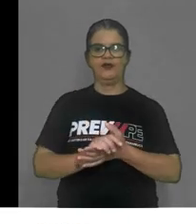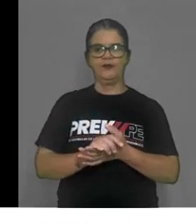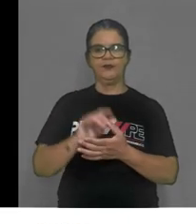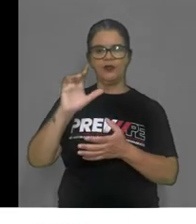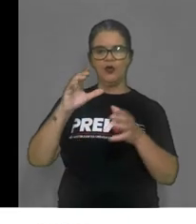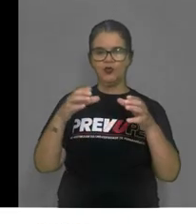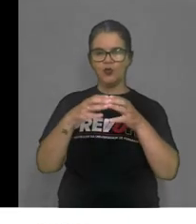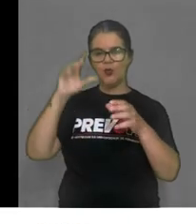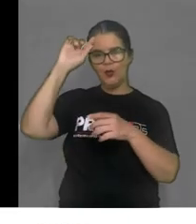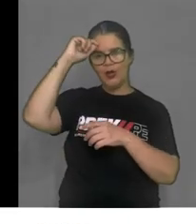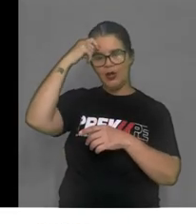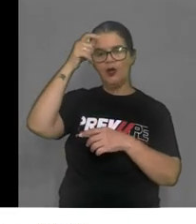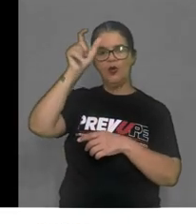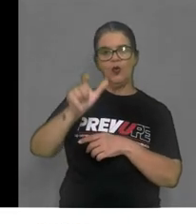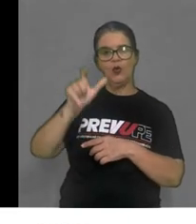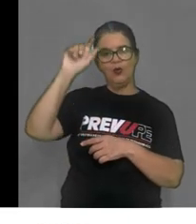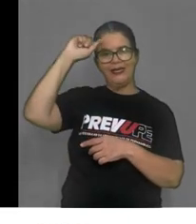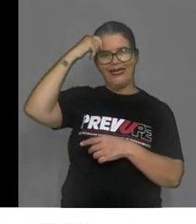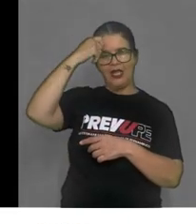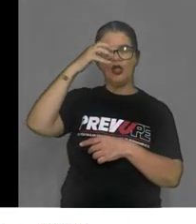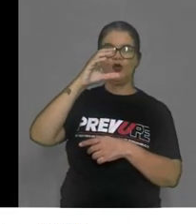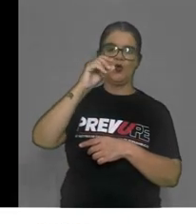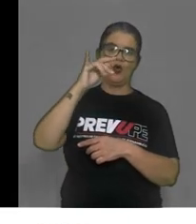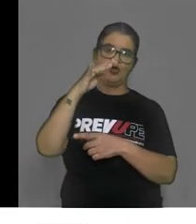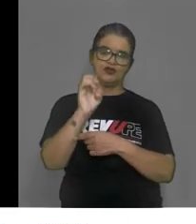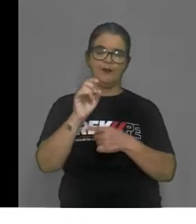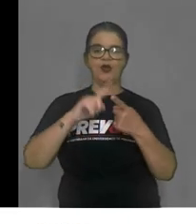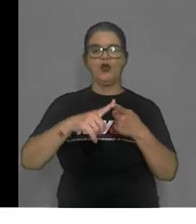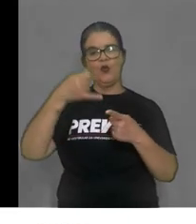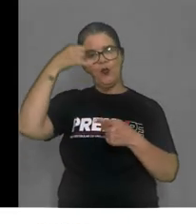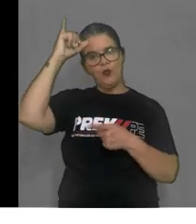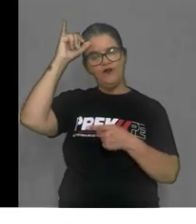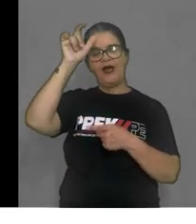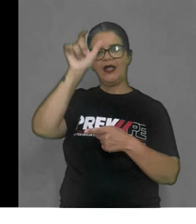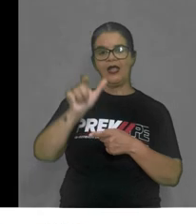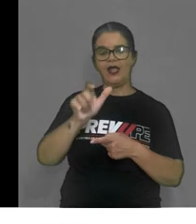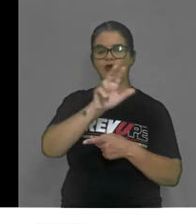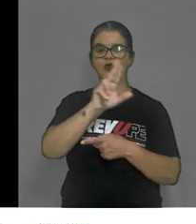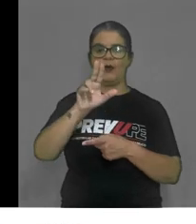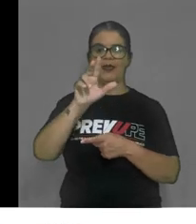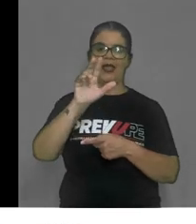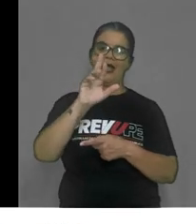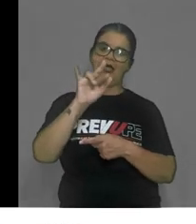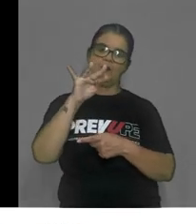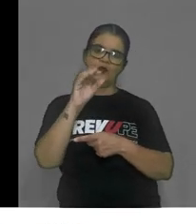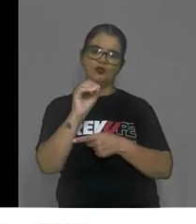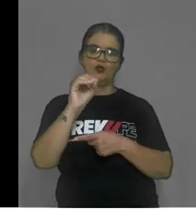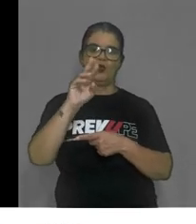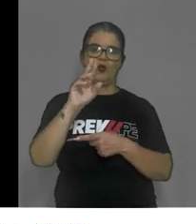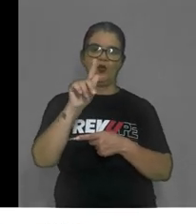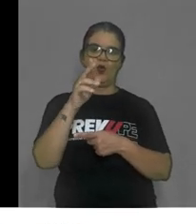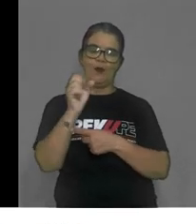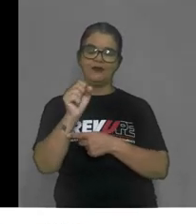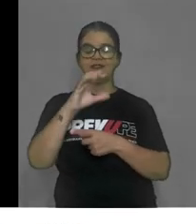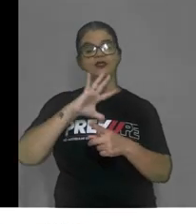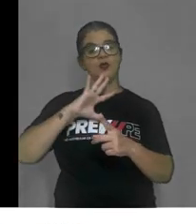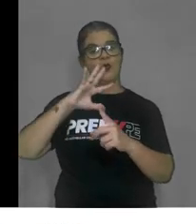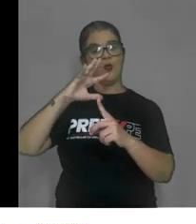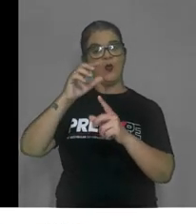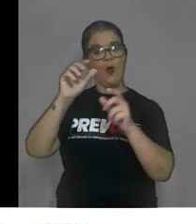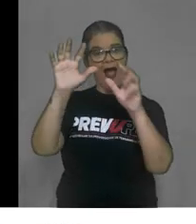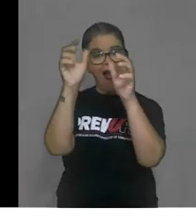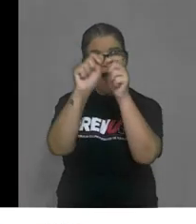o negro Cosme, um vaqueiro chamado Raimundo Gomes, e um artesão de nome Manoel